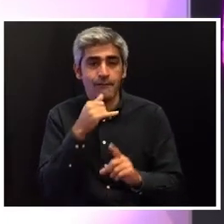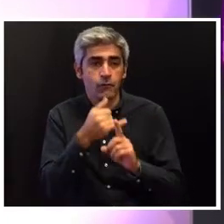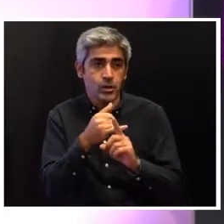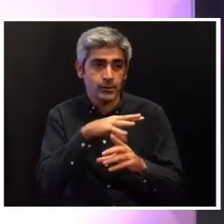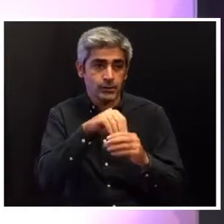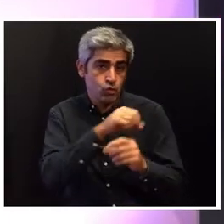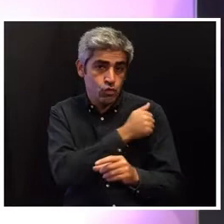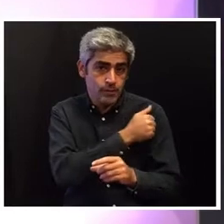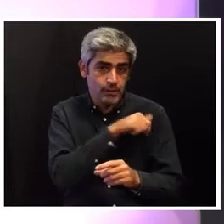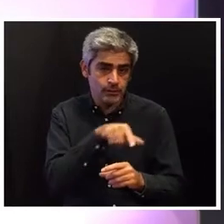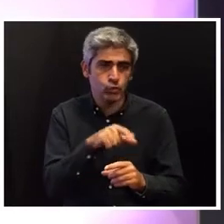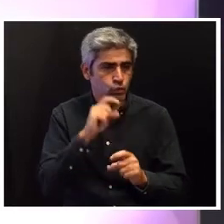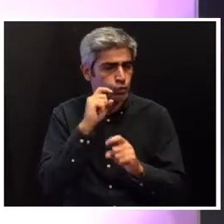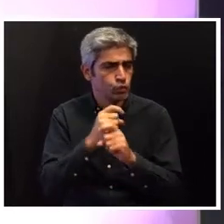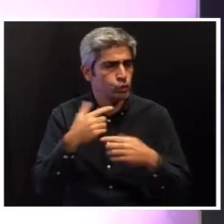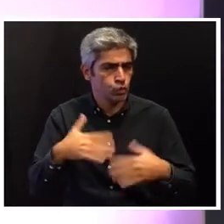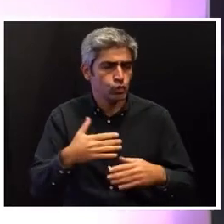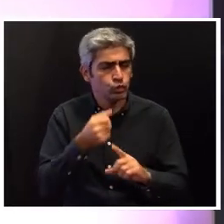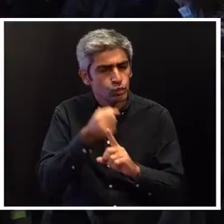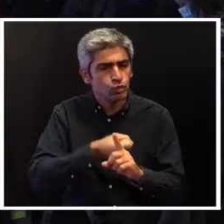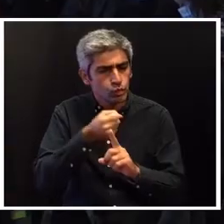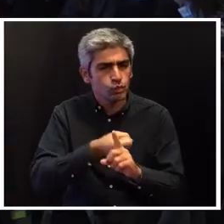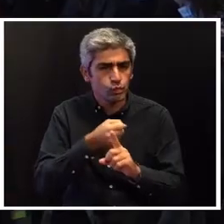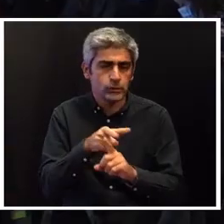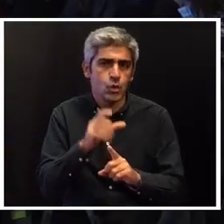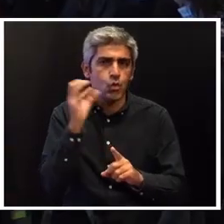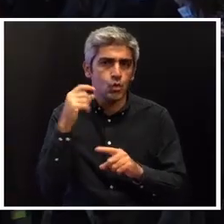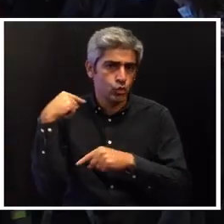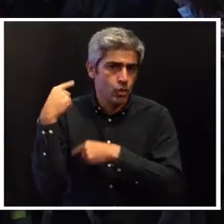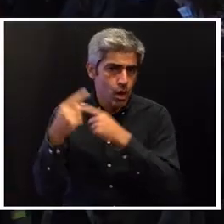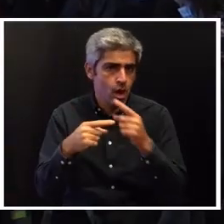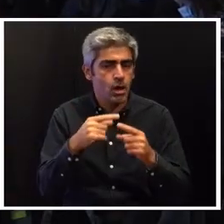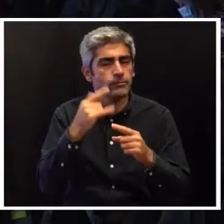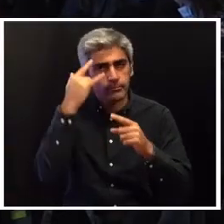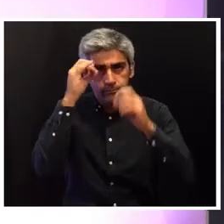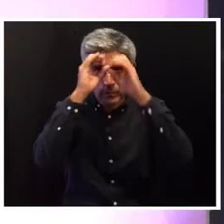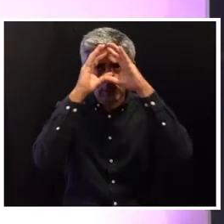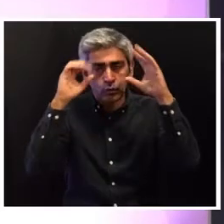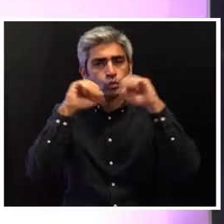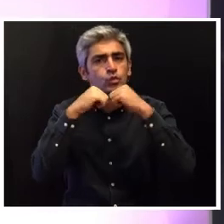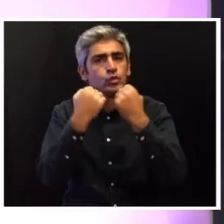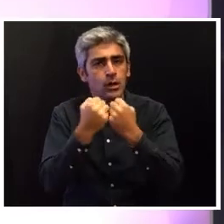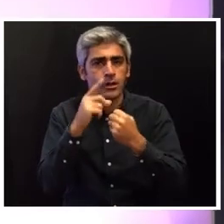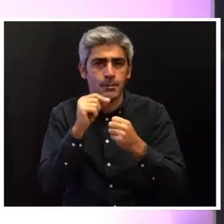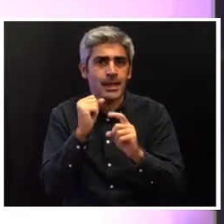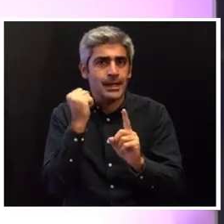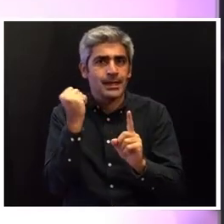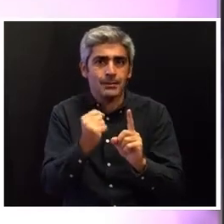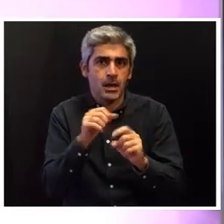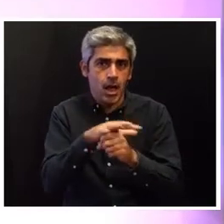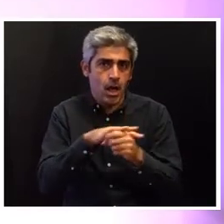é um combate exigente. O combate cultural, ideológico, social e criminal,